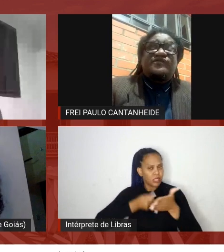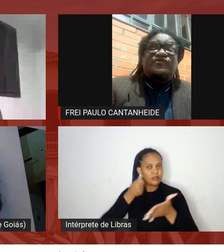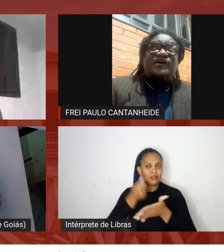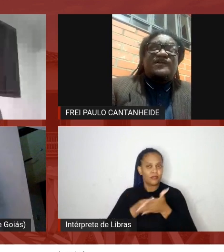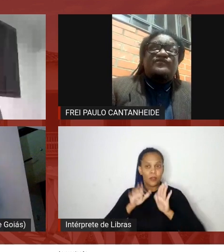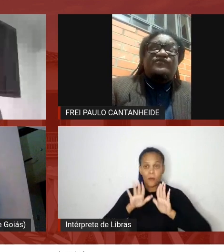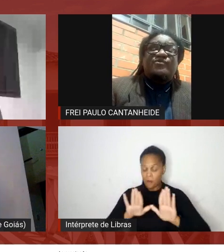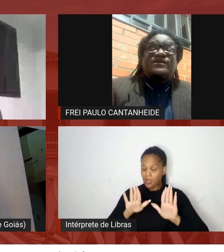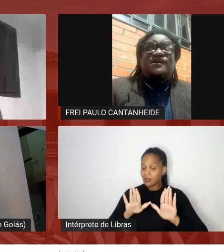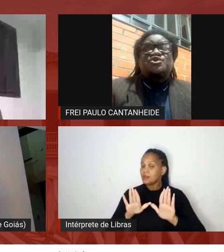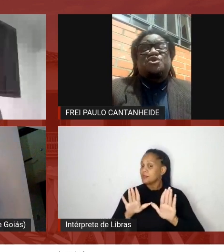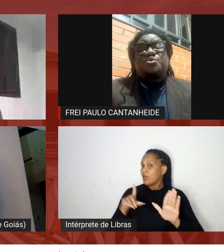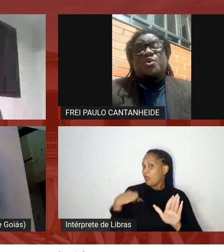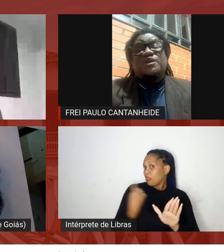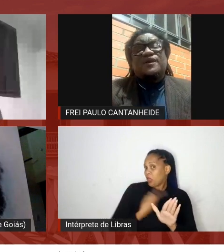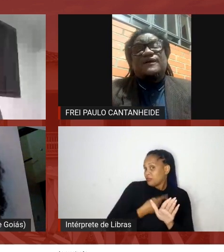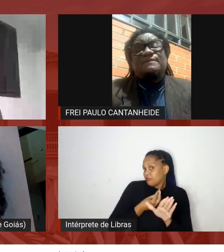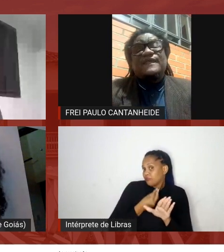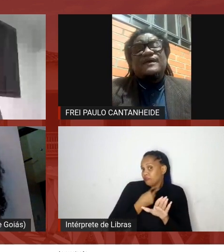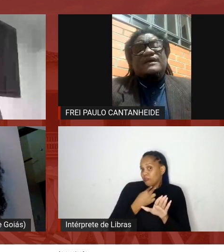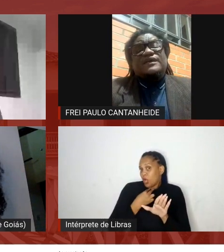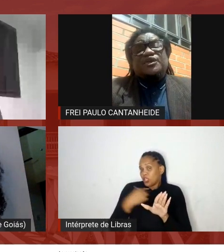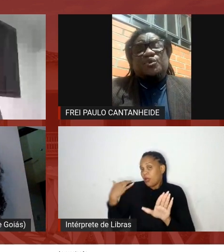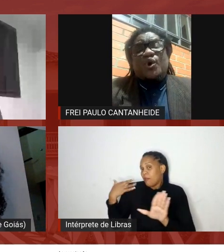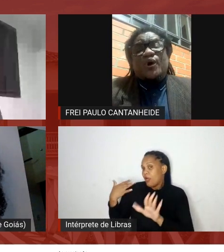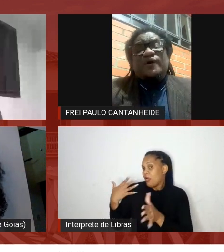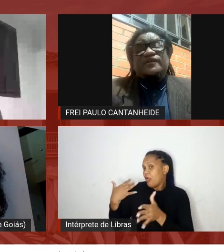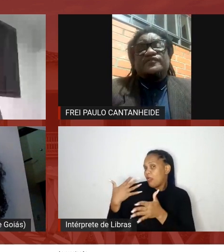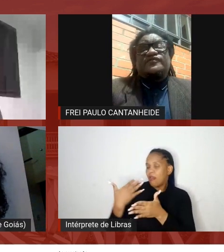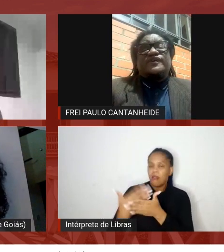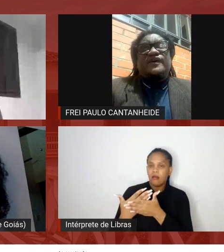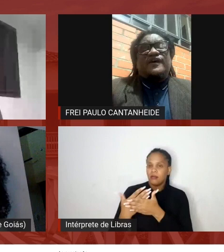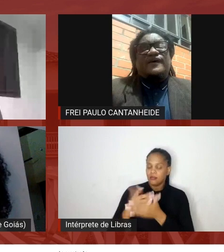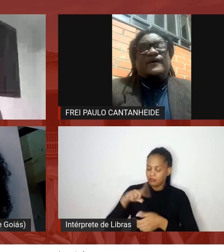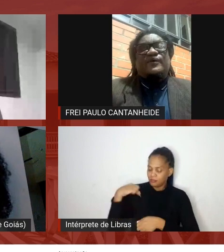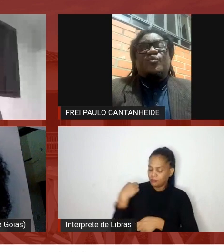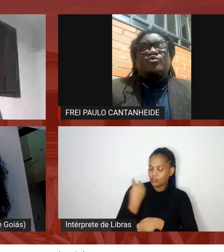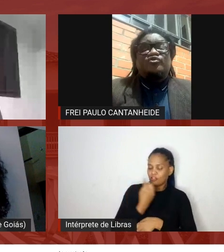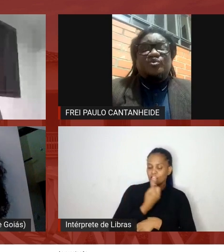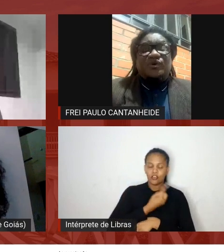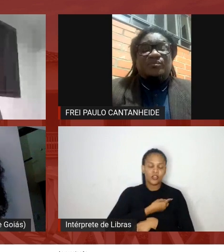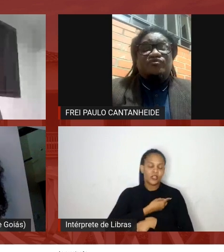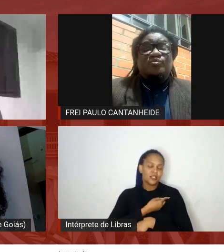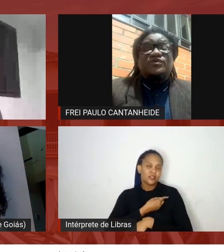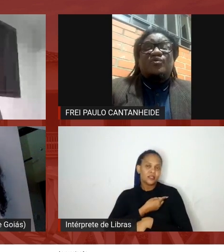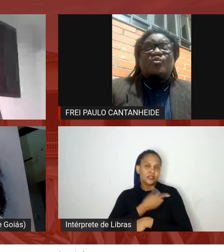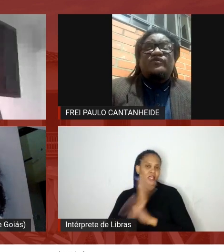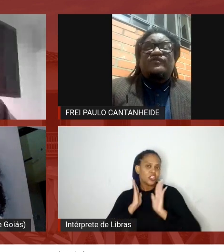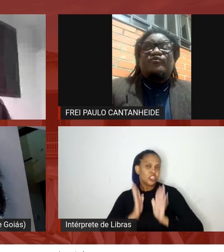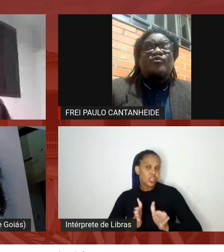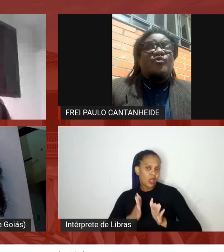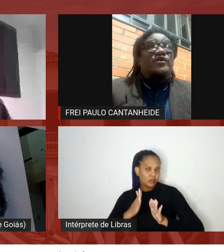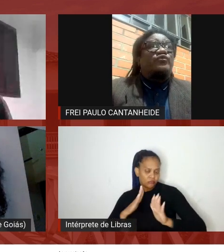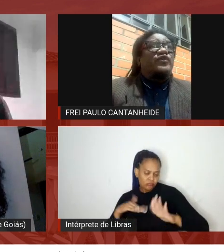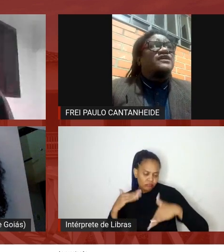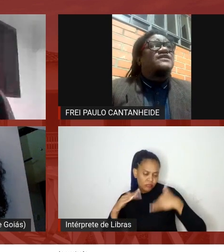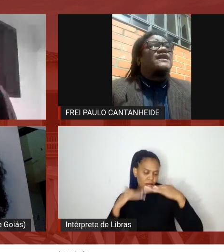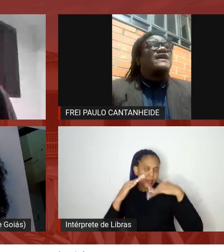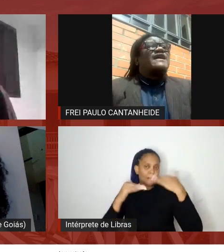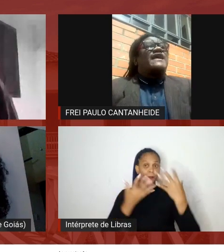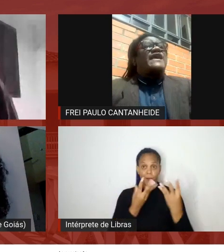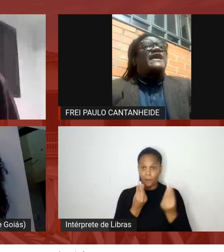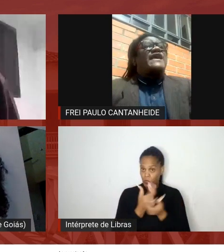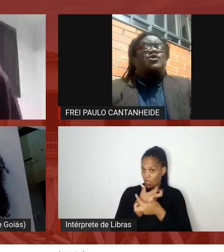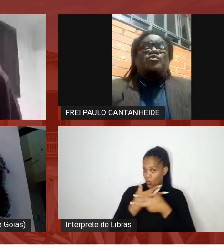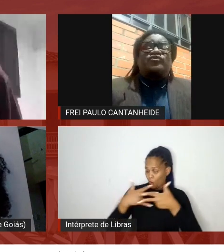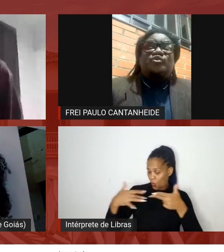pessimistas em relação a trajetória que nós construímos muita coisa foi feita